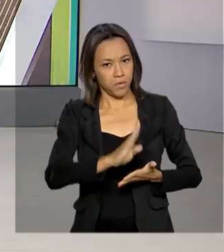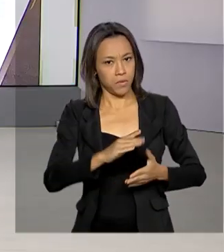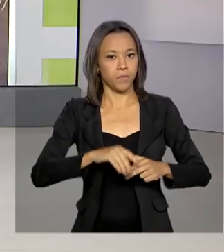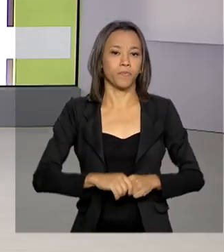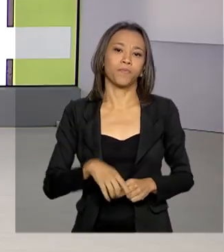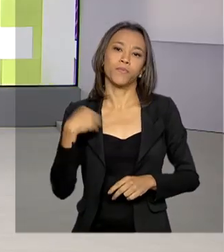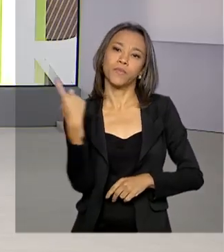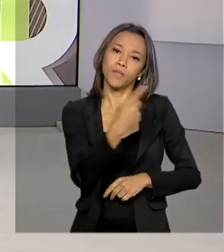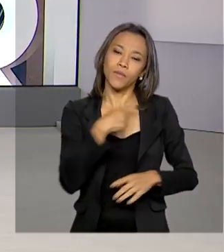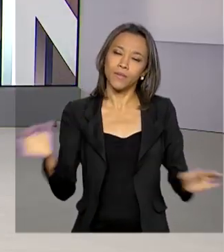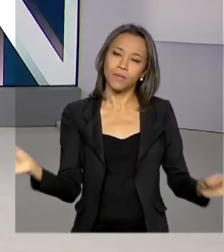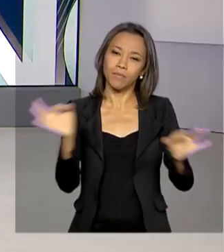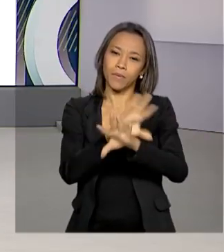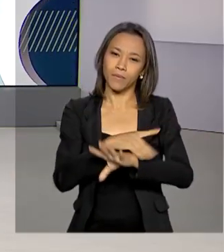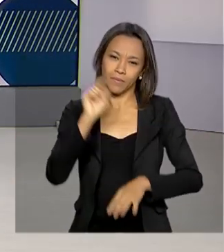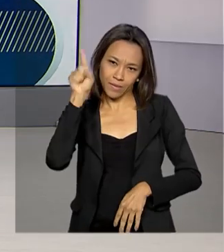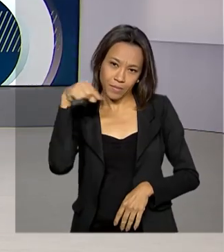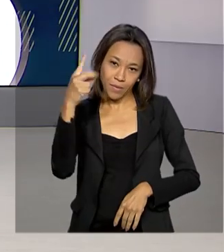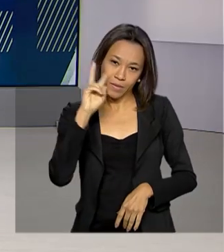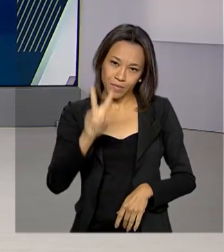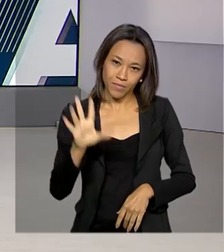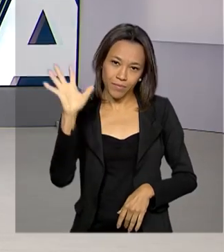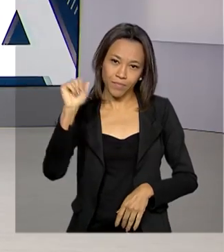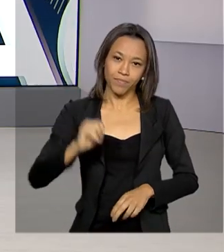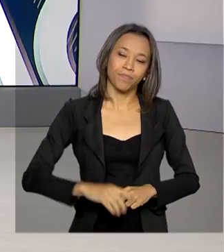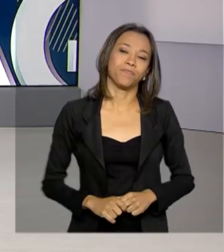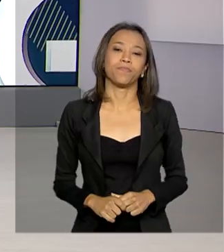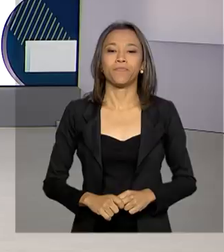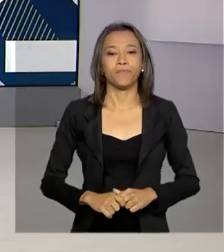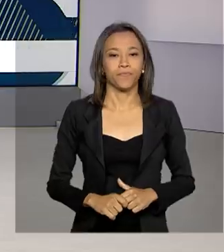Nós ficamos por aqui. Até a próxima edição. Tchau!